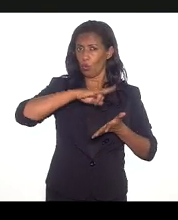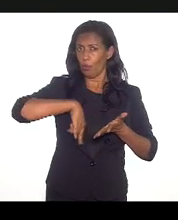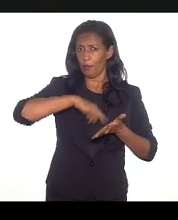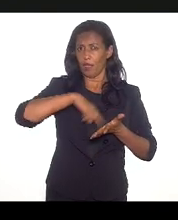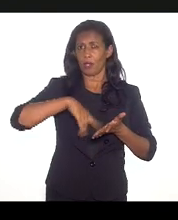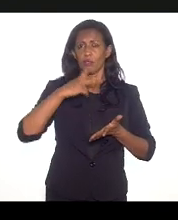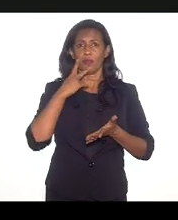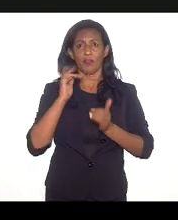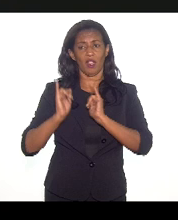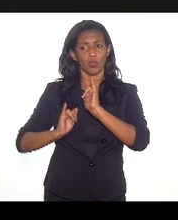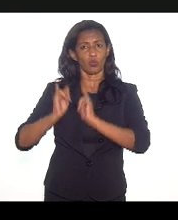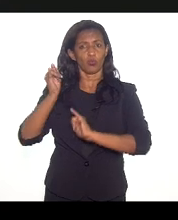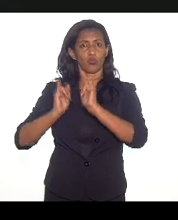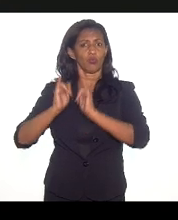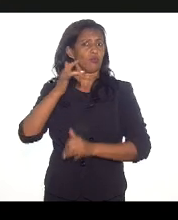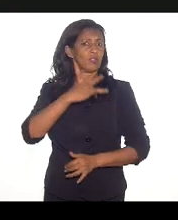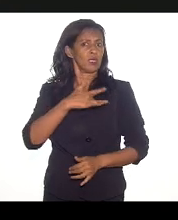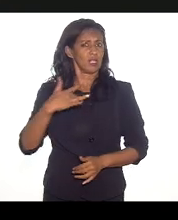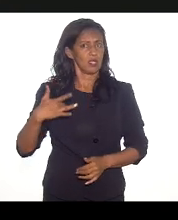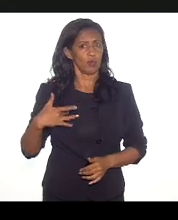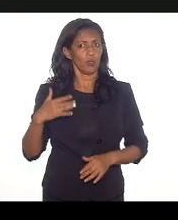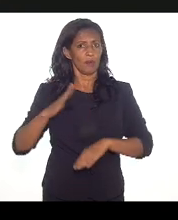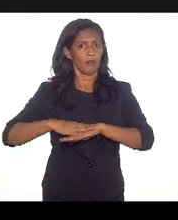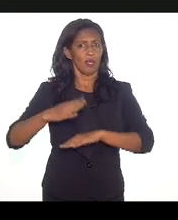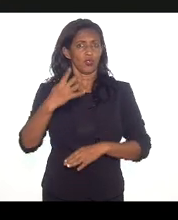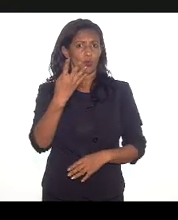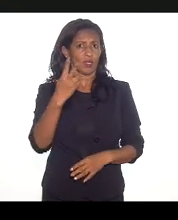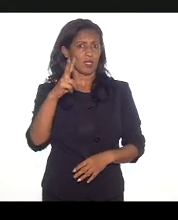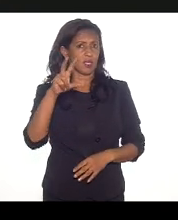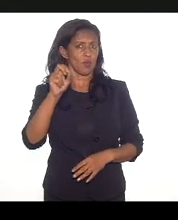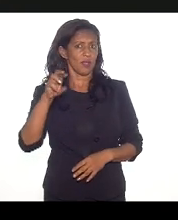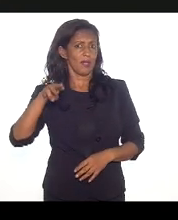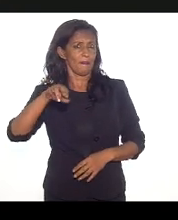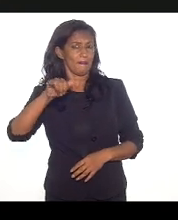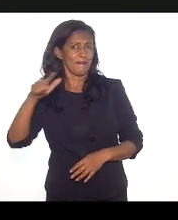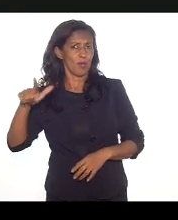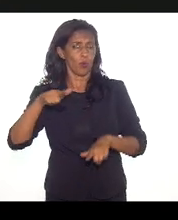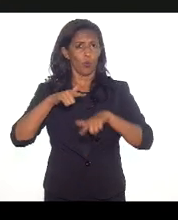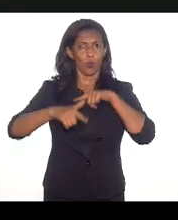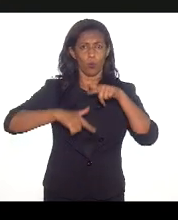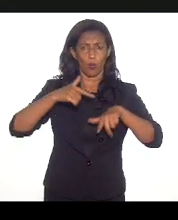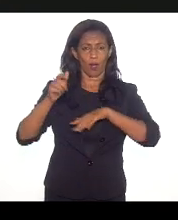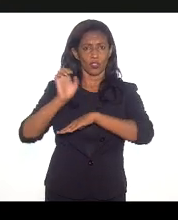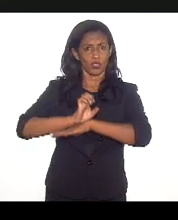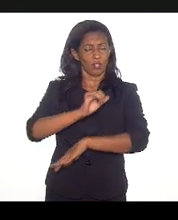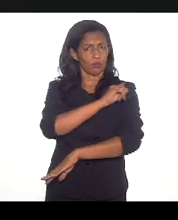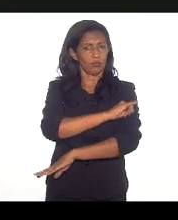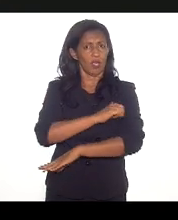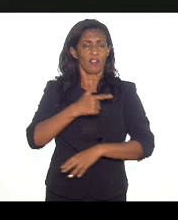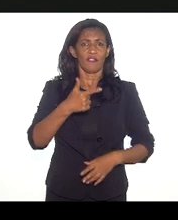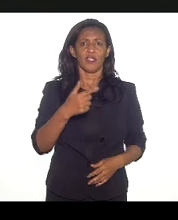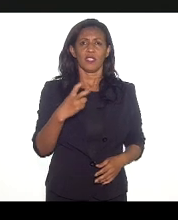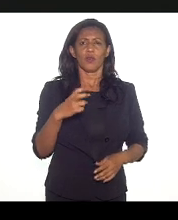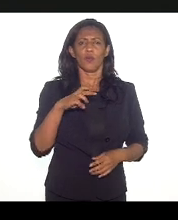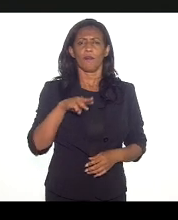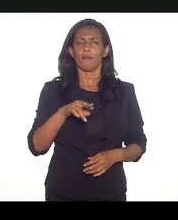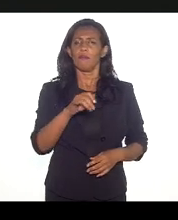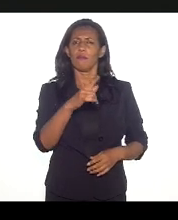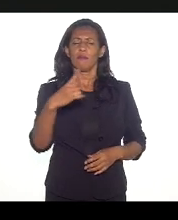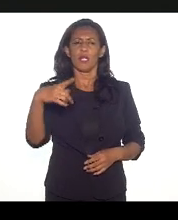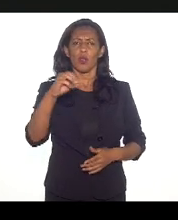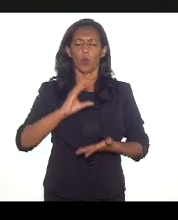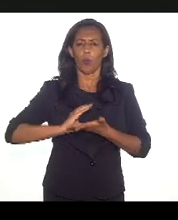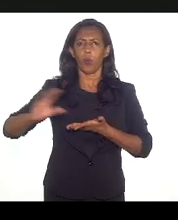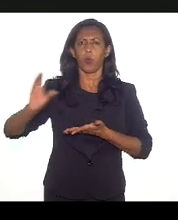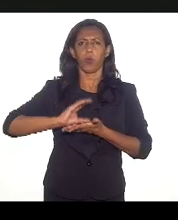econômico-industrial da saúde, são mais de 450 mil empregos diretos no estado do janeiro, são 25 bilhões que se